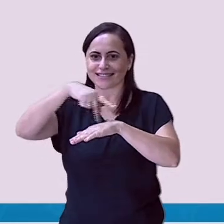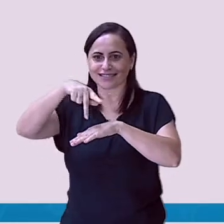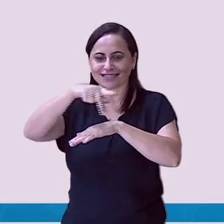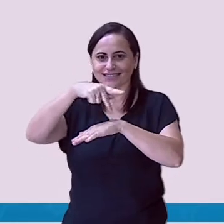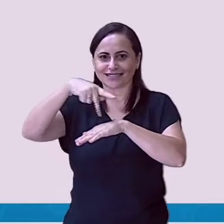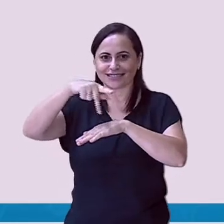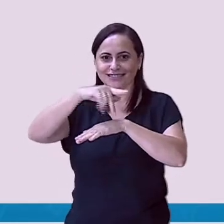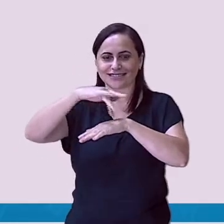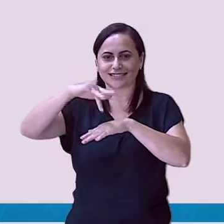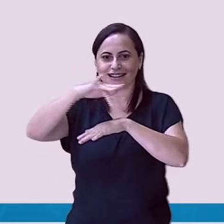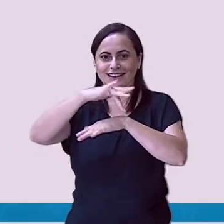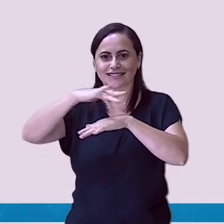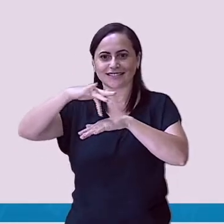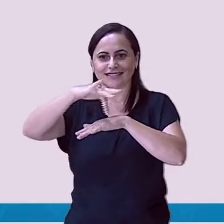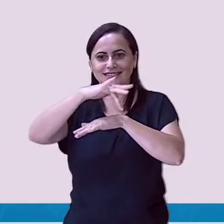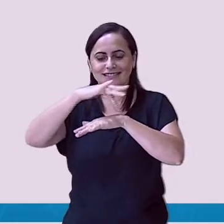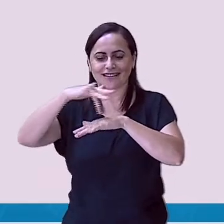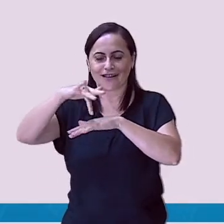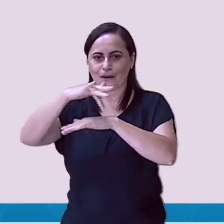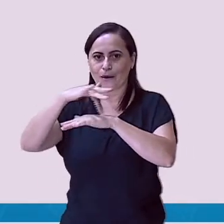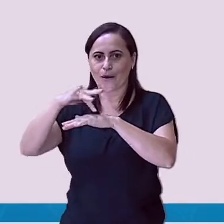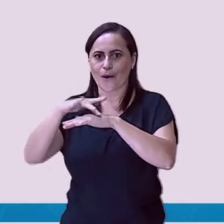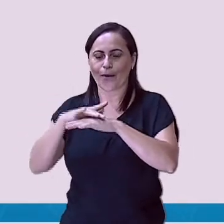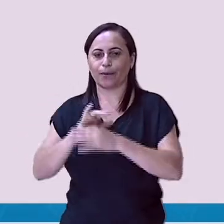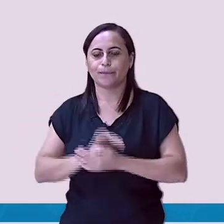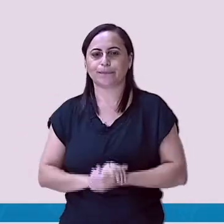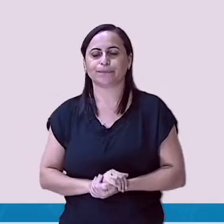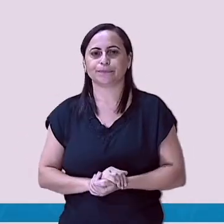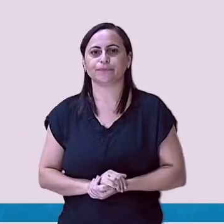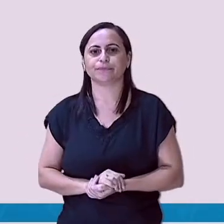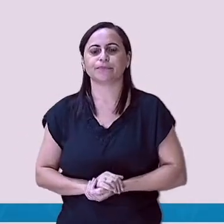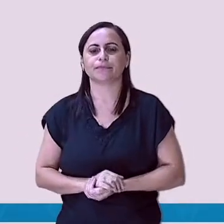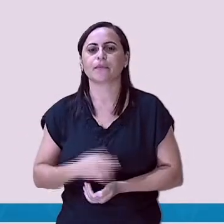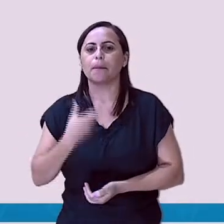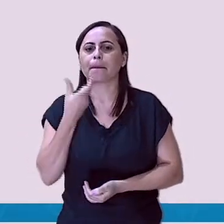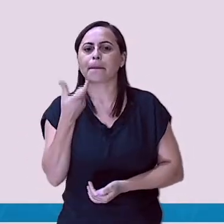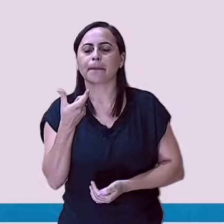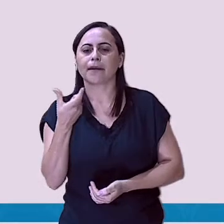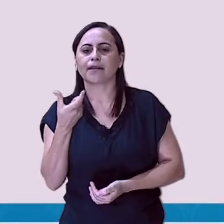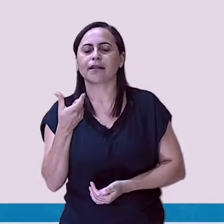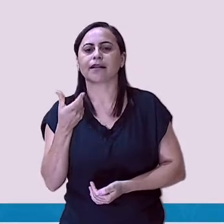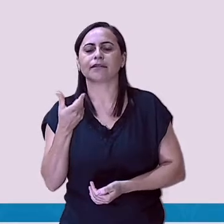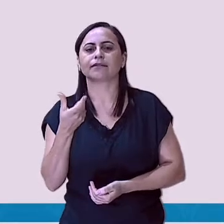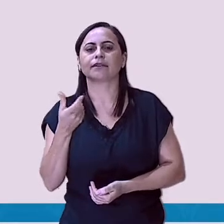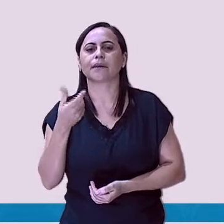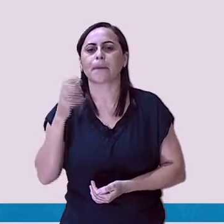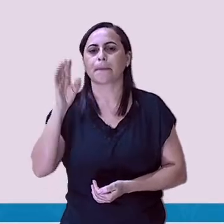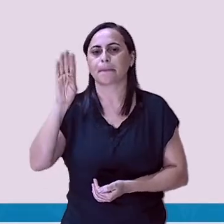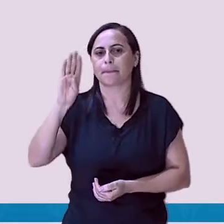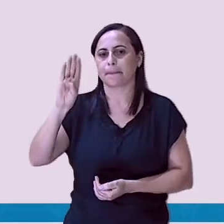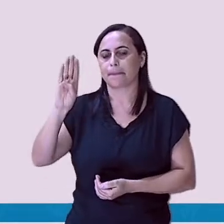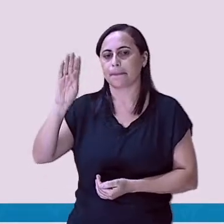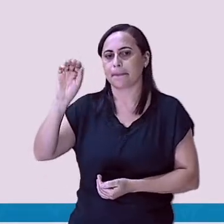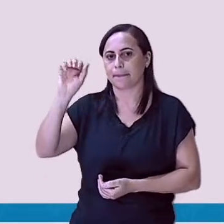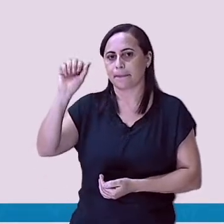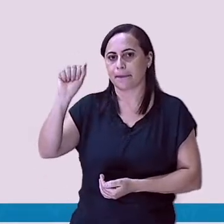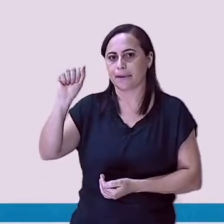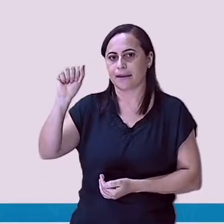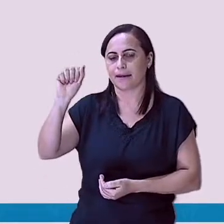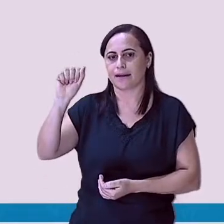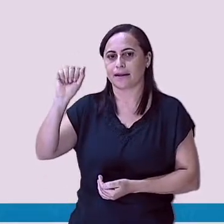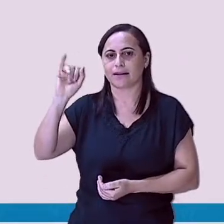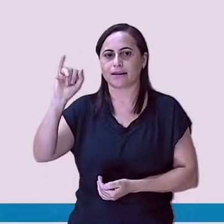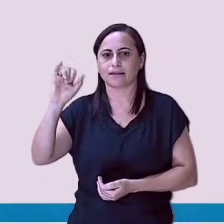Vamos ver quais as letras estão faltando? Letra A. Letra